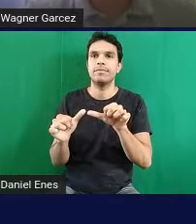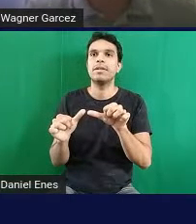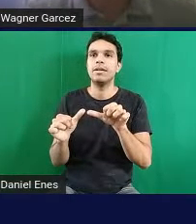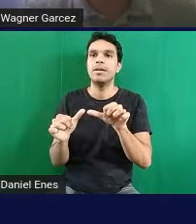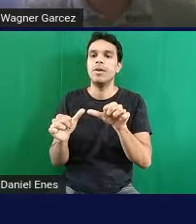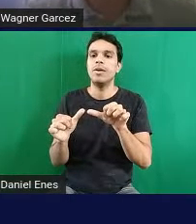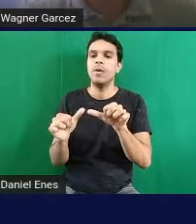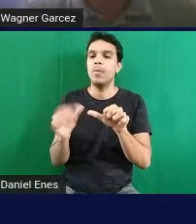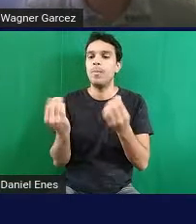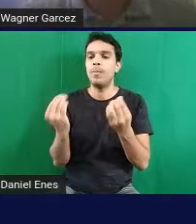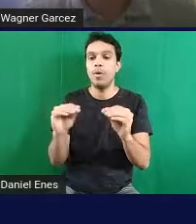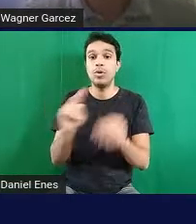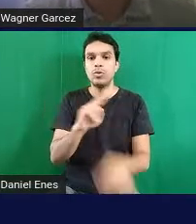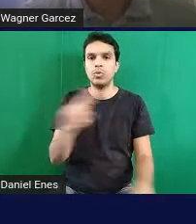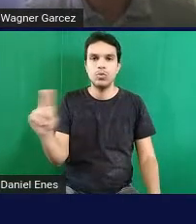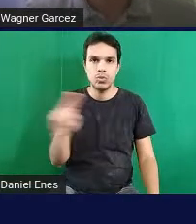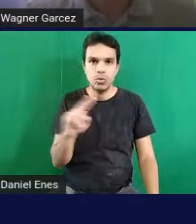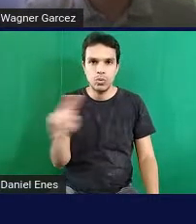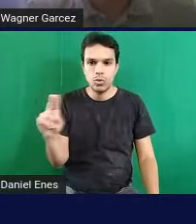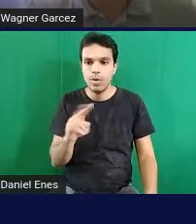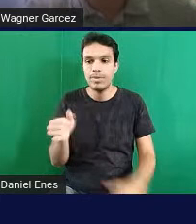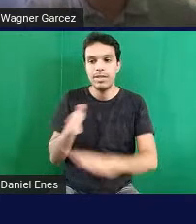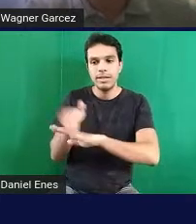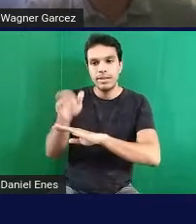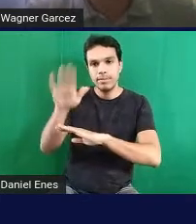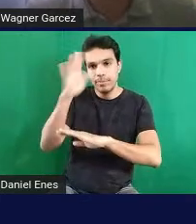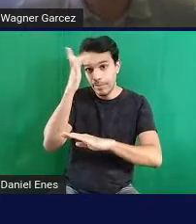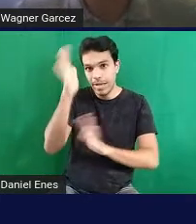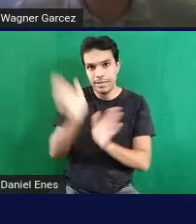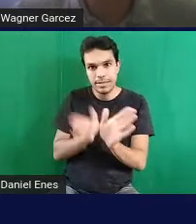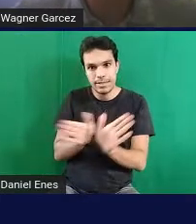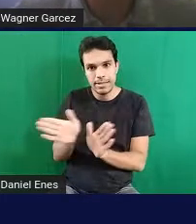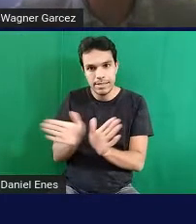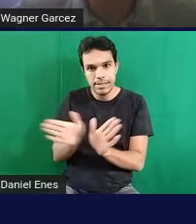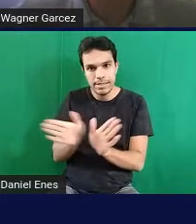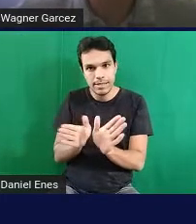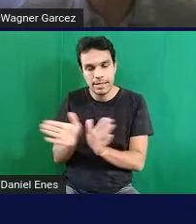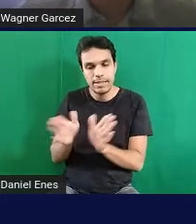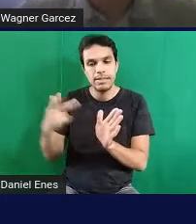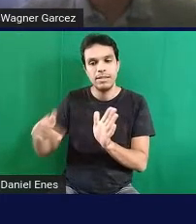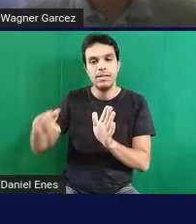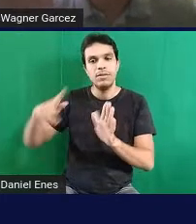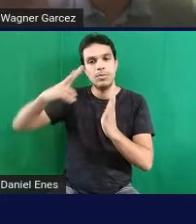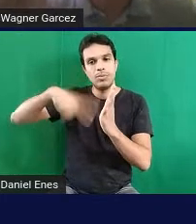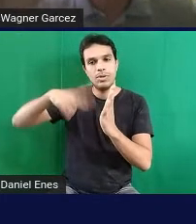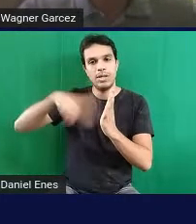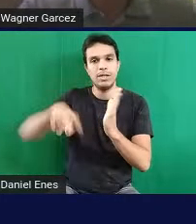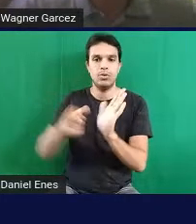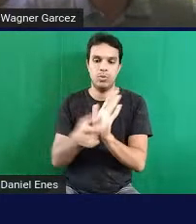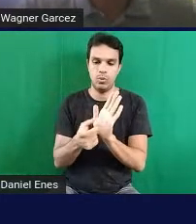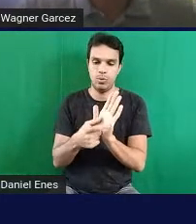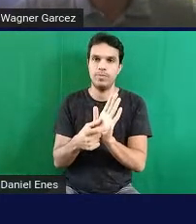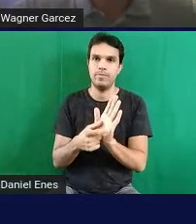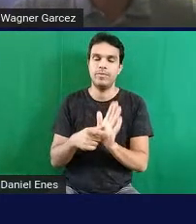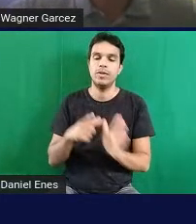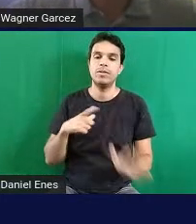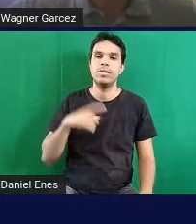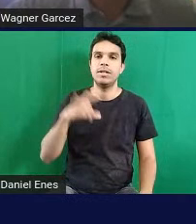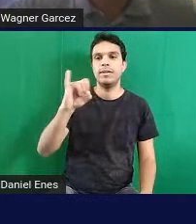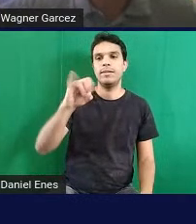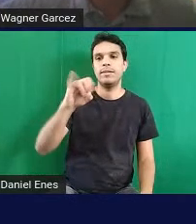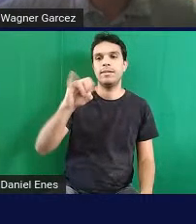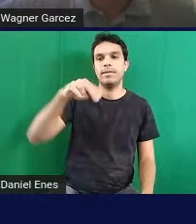acessível para o leitor de tela, tá bom? Então, lembra que eu mostrei agora há pouco o link do 2Vox? Era intervox.nce